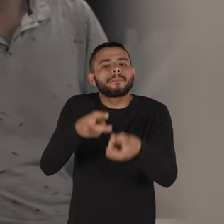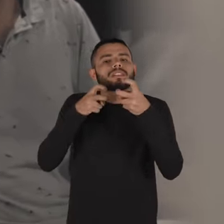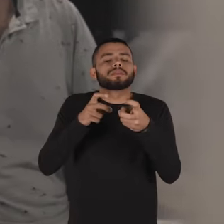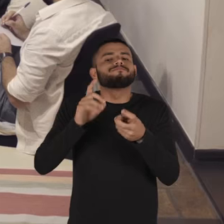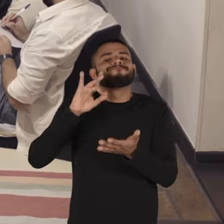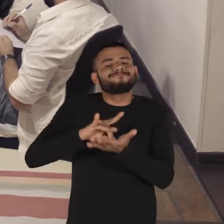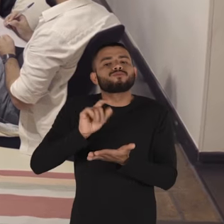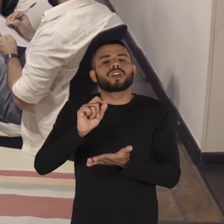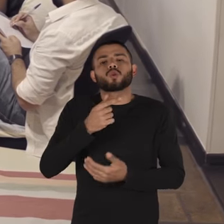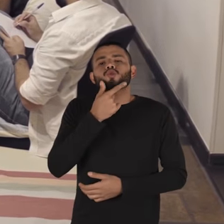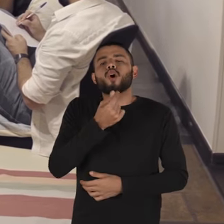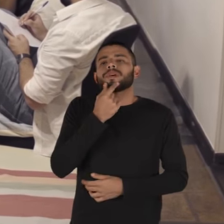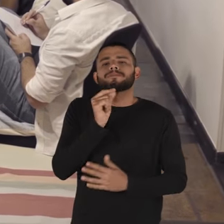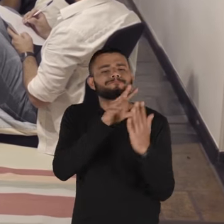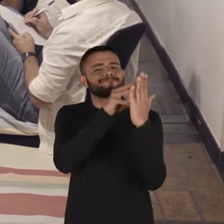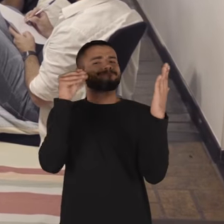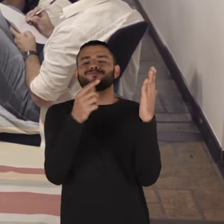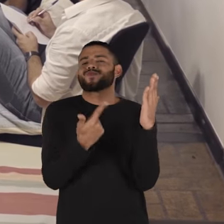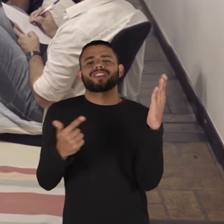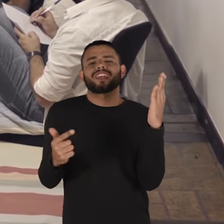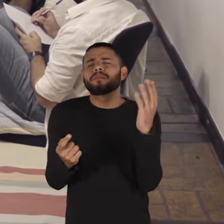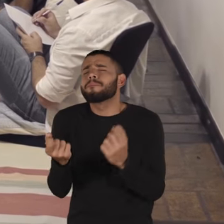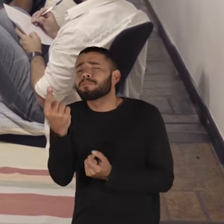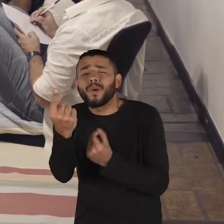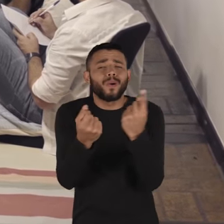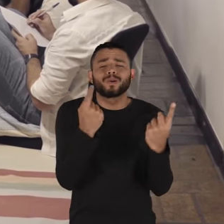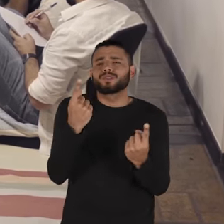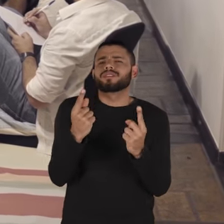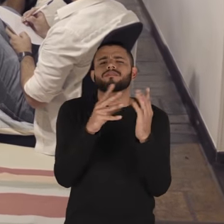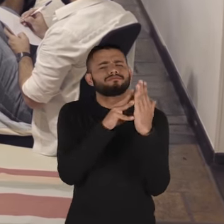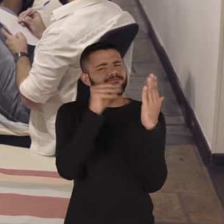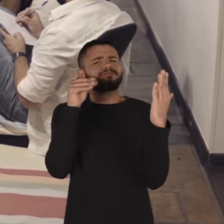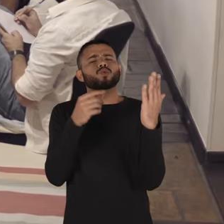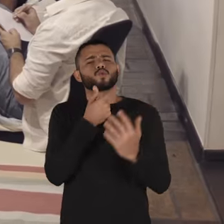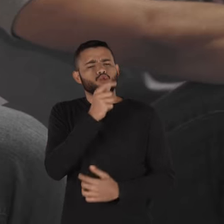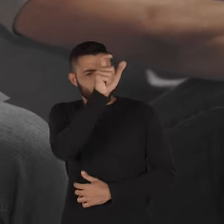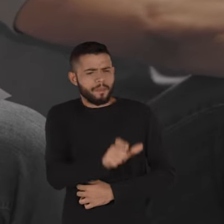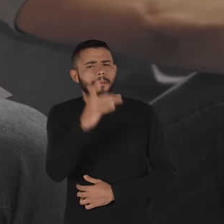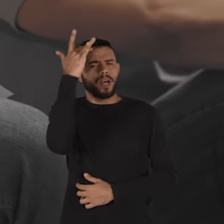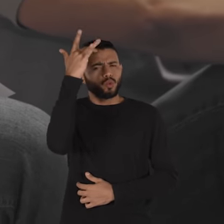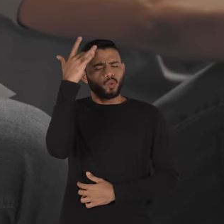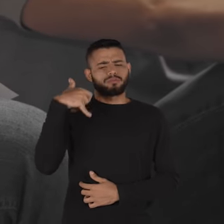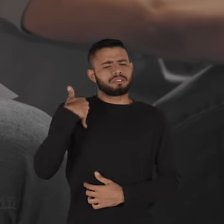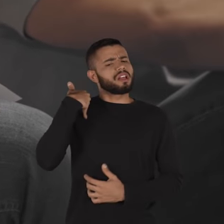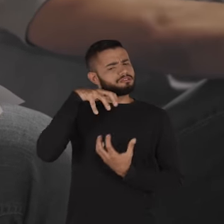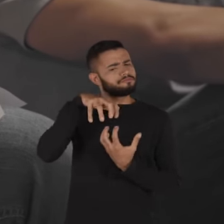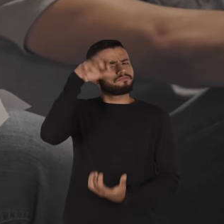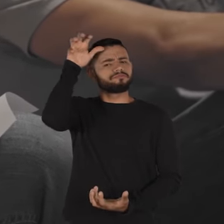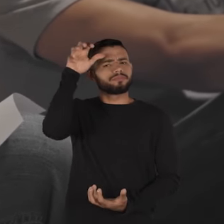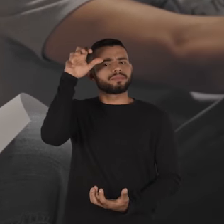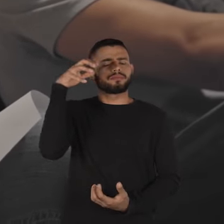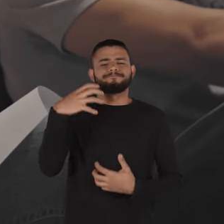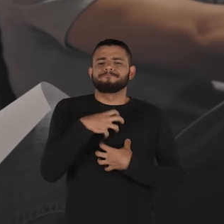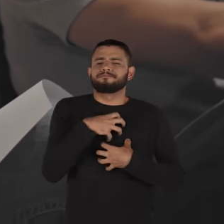fato, os homens não têm essa figura. Ou muito poucos têm uma figura de um homem mais maduro, um homem mais velho, com